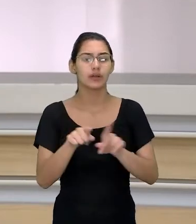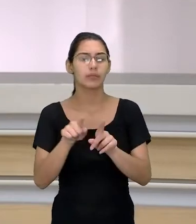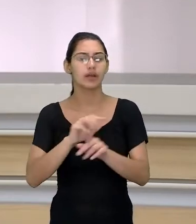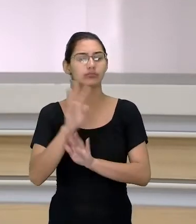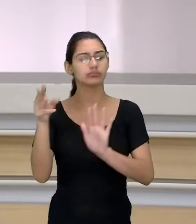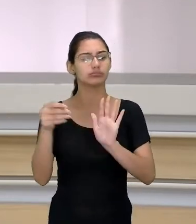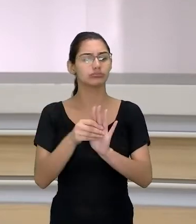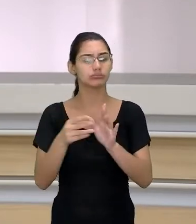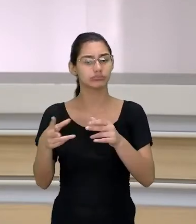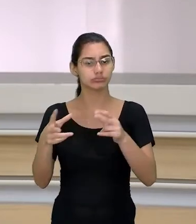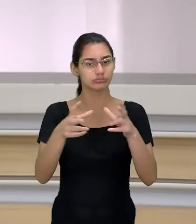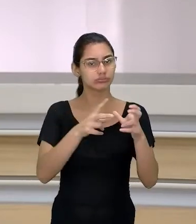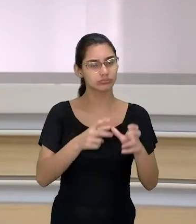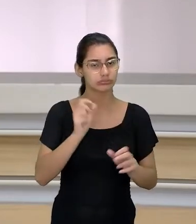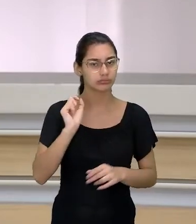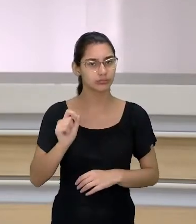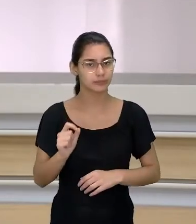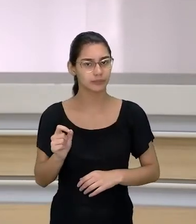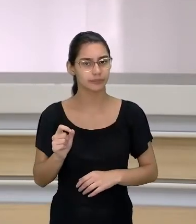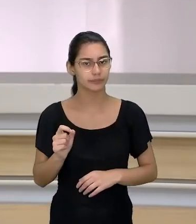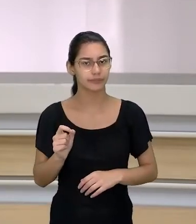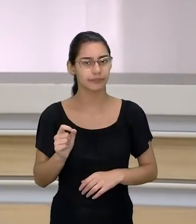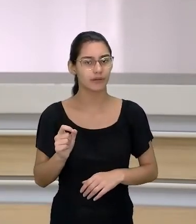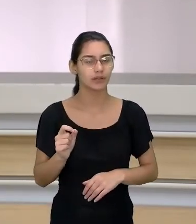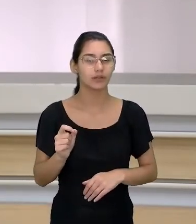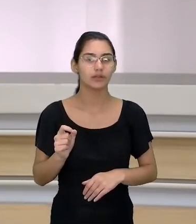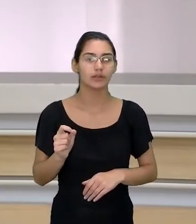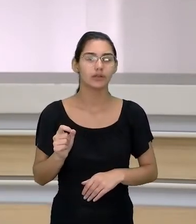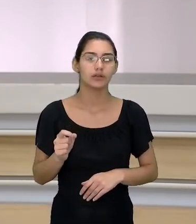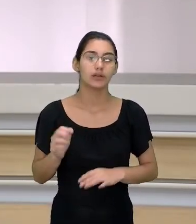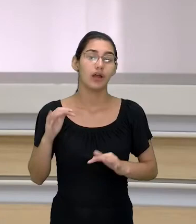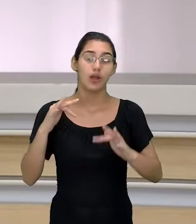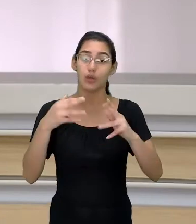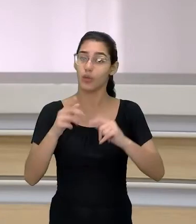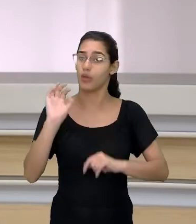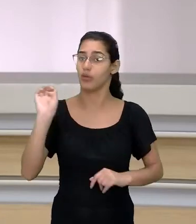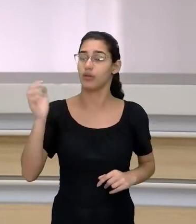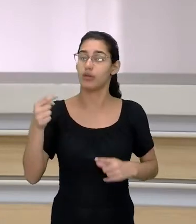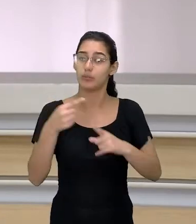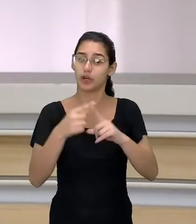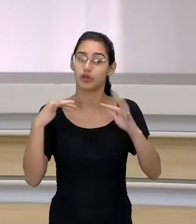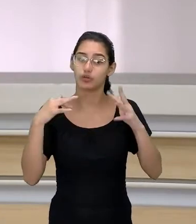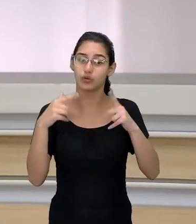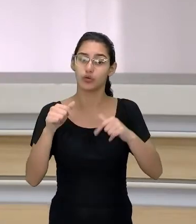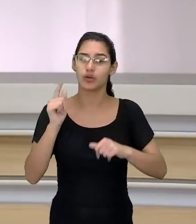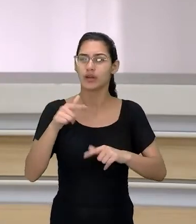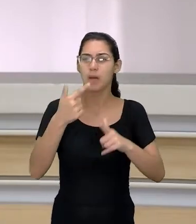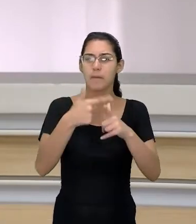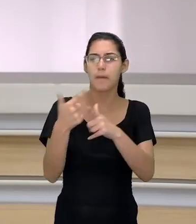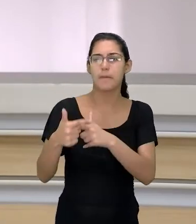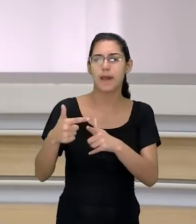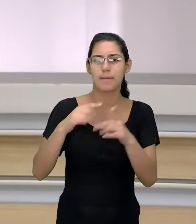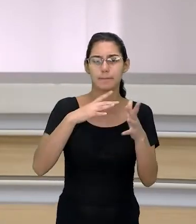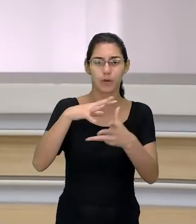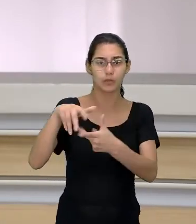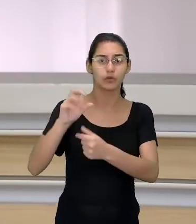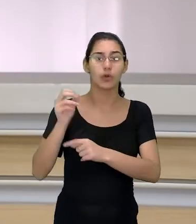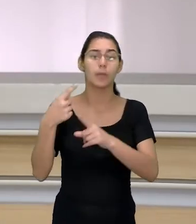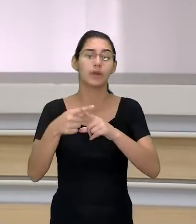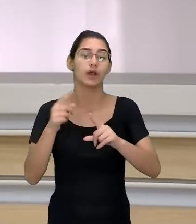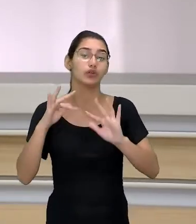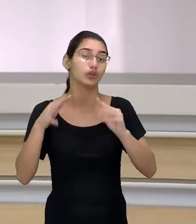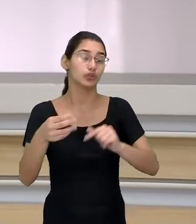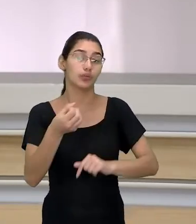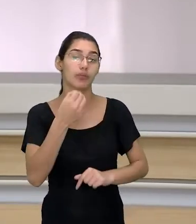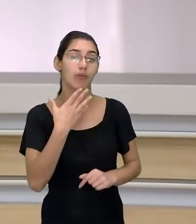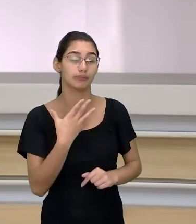colocar no lugar de que assim, nem tudo acontece porque todo mundo é mal nesse mundo ou porque todo mundo é